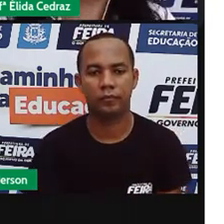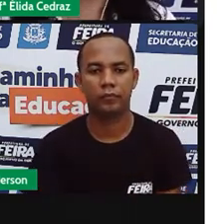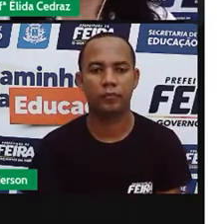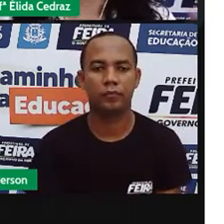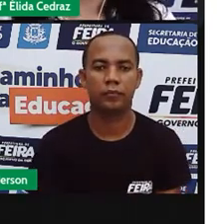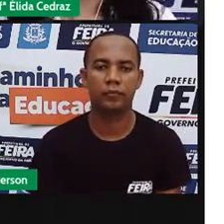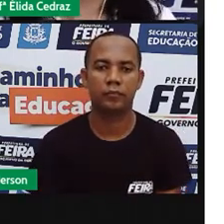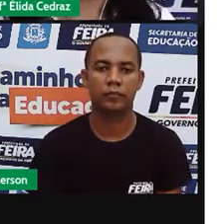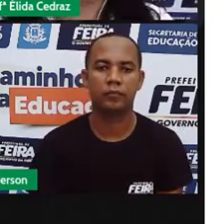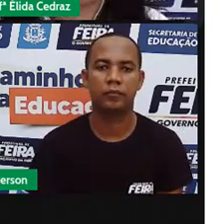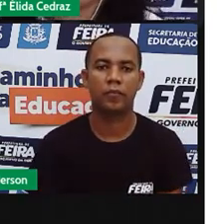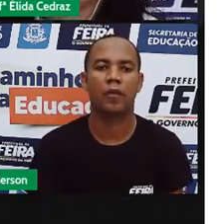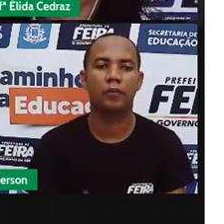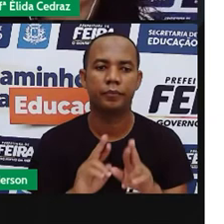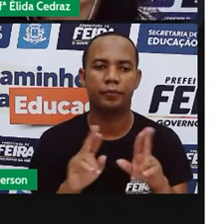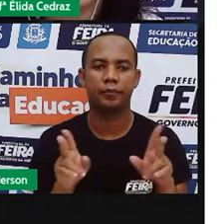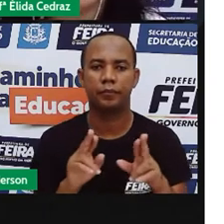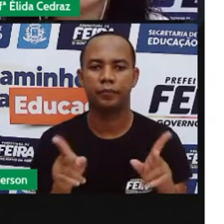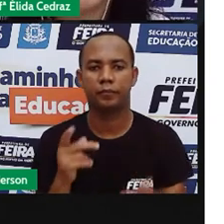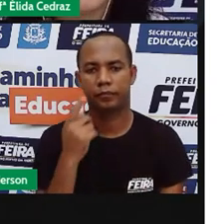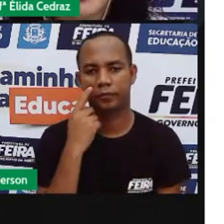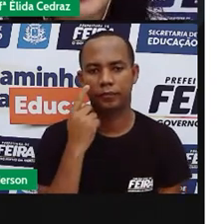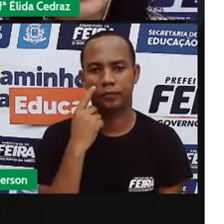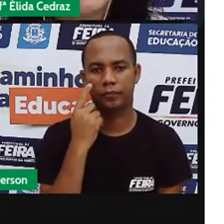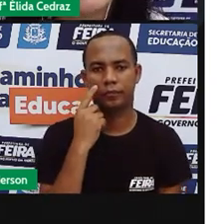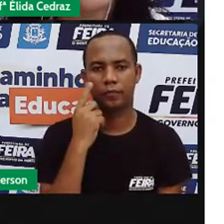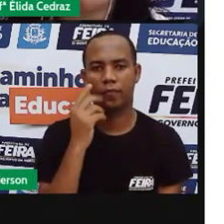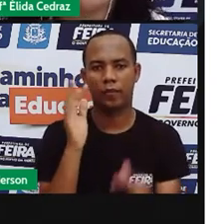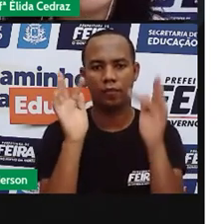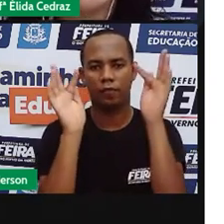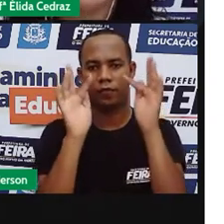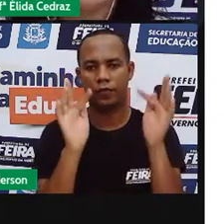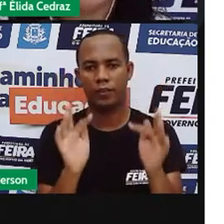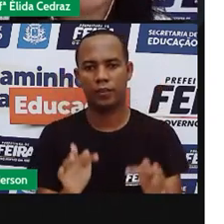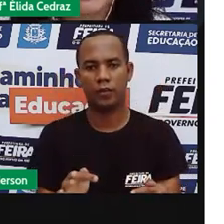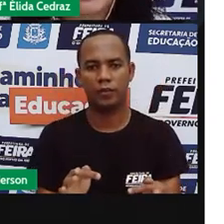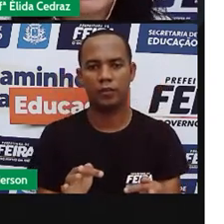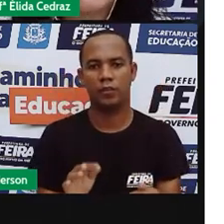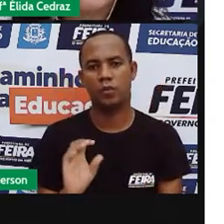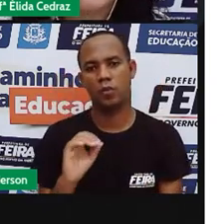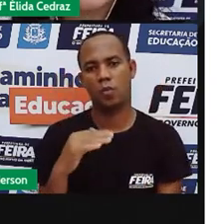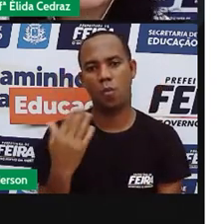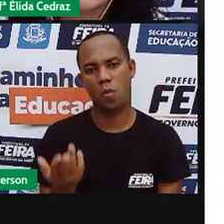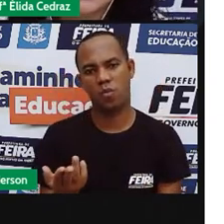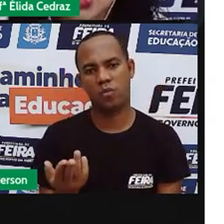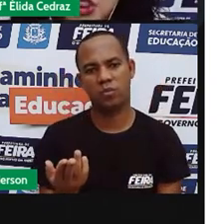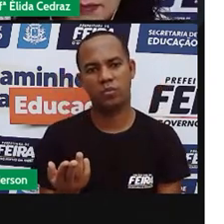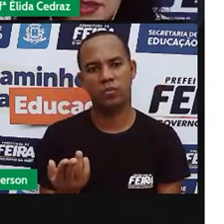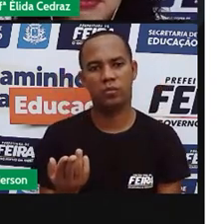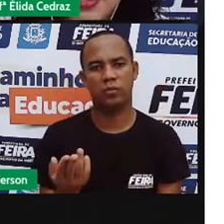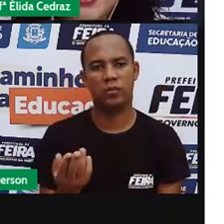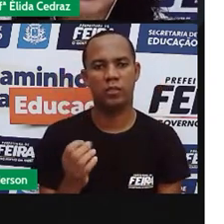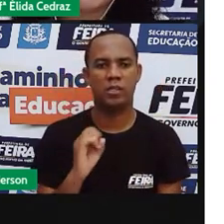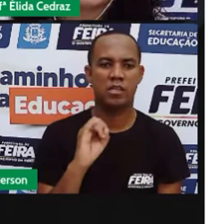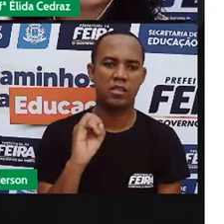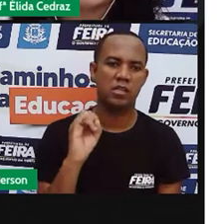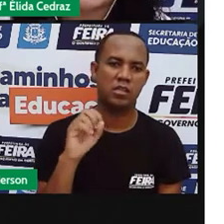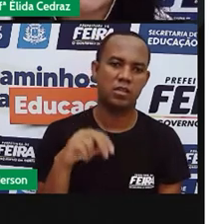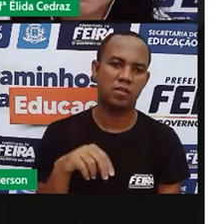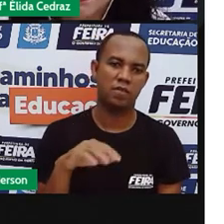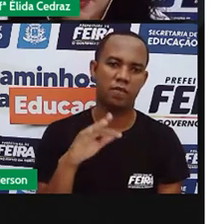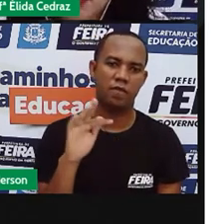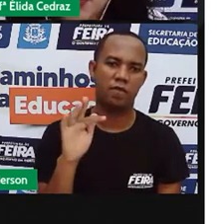o contrário. O antônimo de feliz, infeliz e de perfeito,